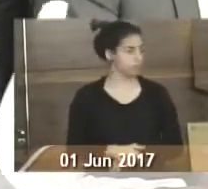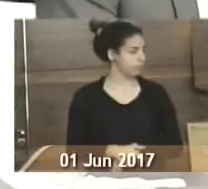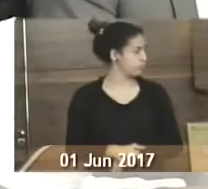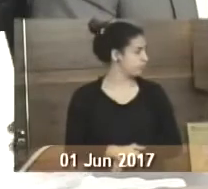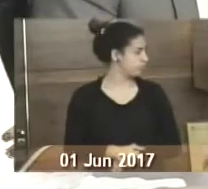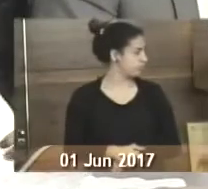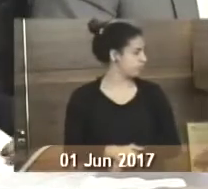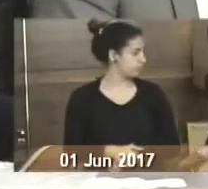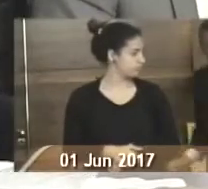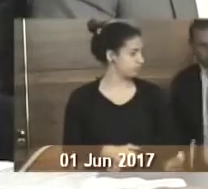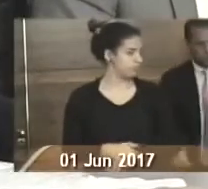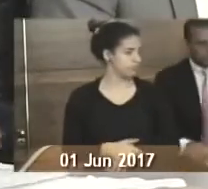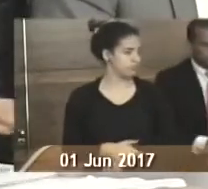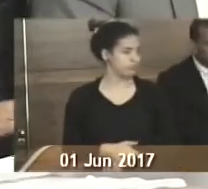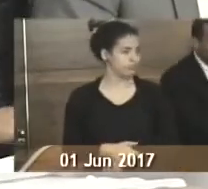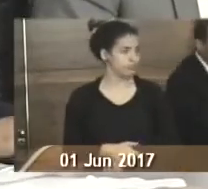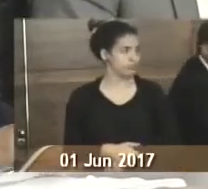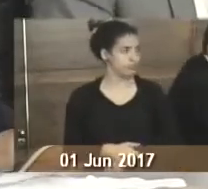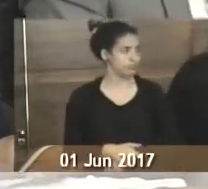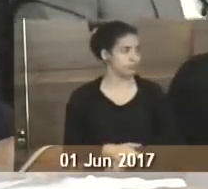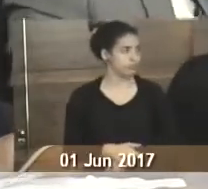de Brito Raba, secretária de Legislação.